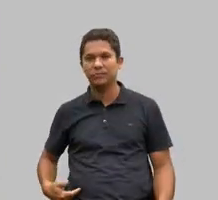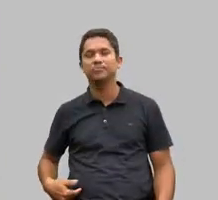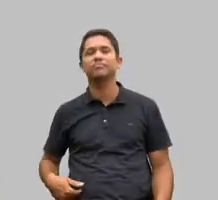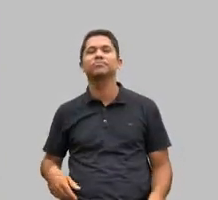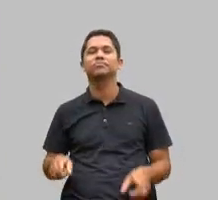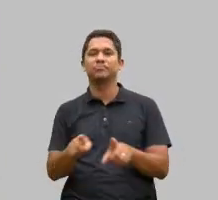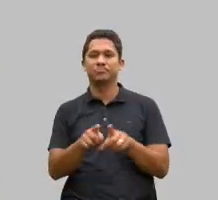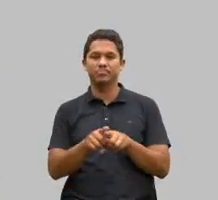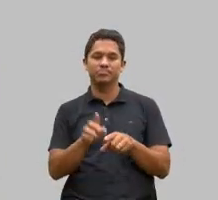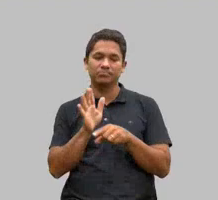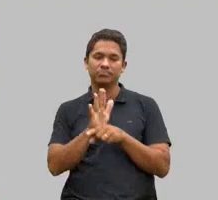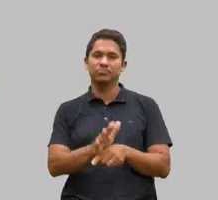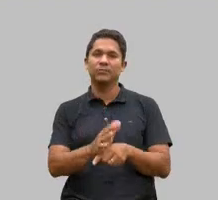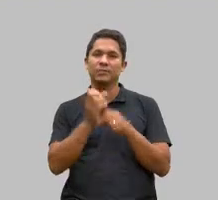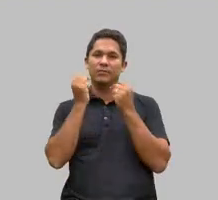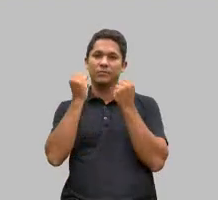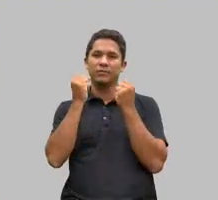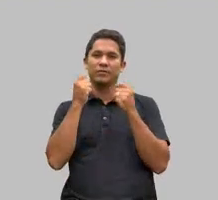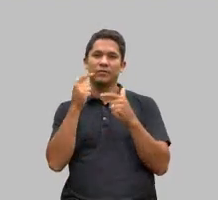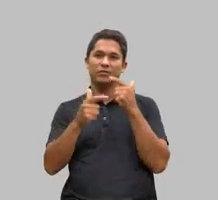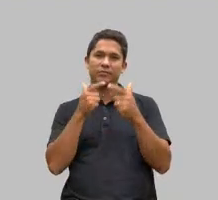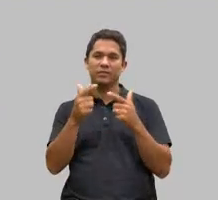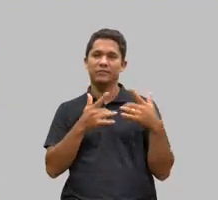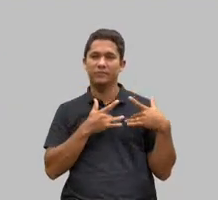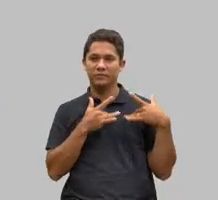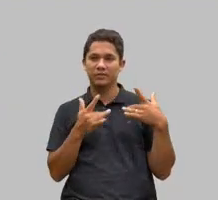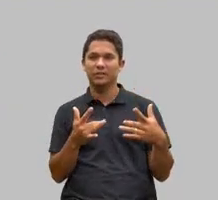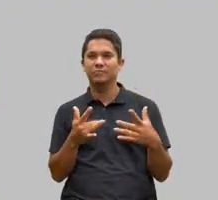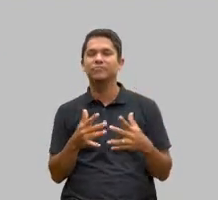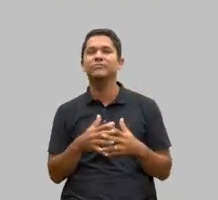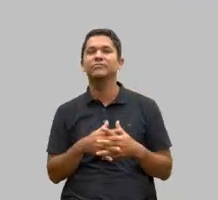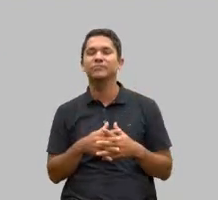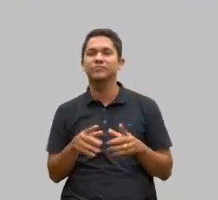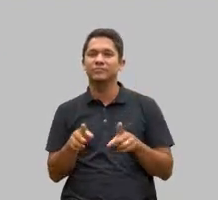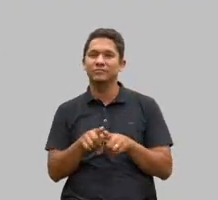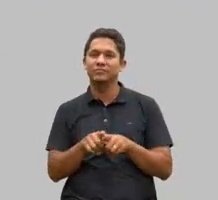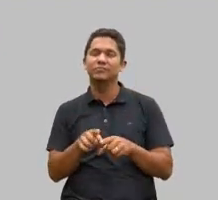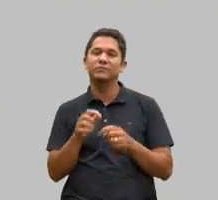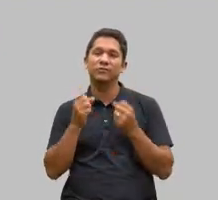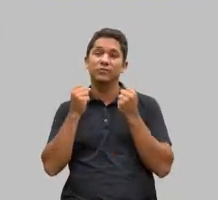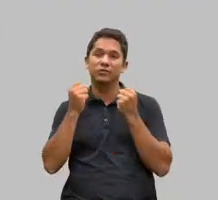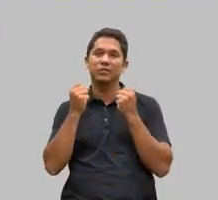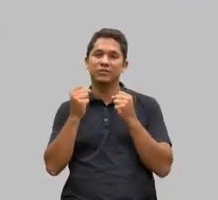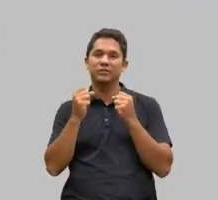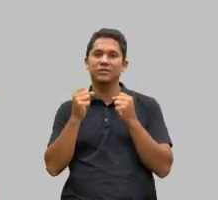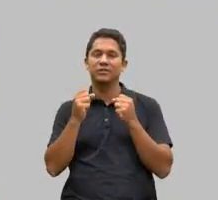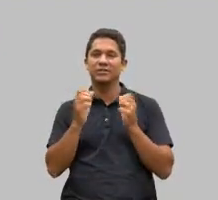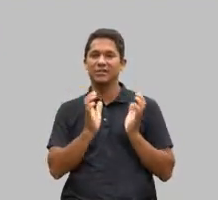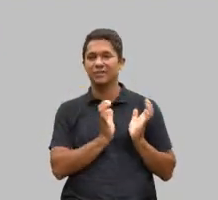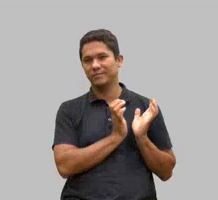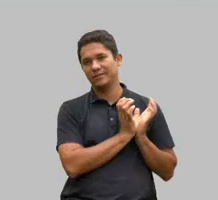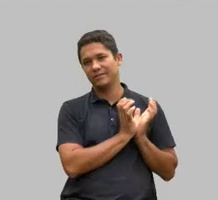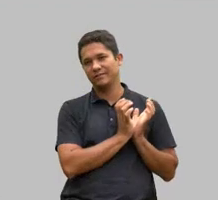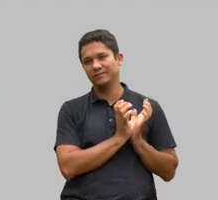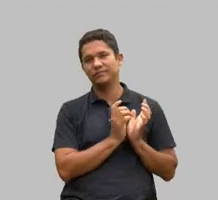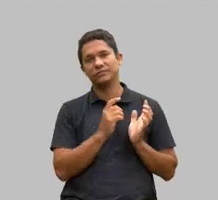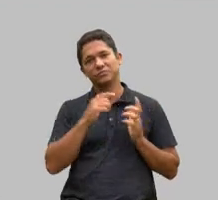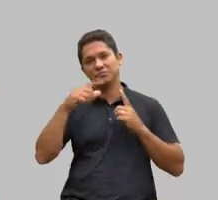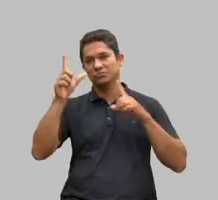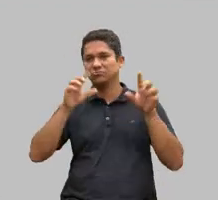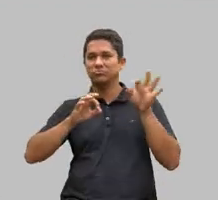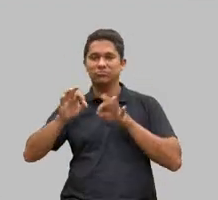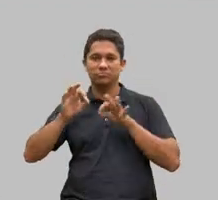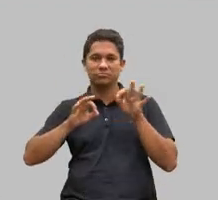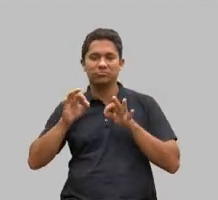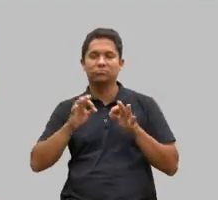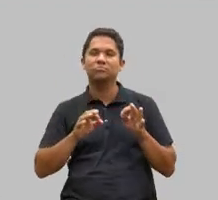fortalecer o trabalho voluntariado para poder fortalecer as APAES e tantas outras organizações para que o dinheiro chegue a